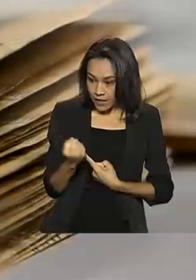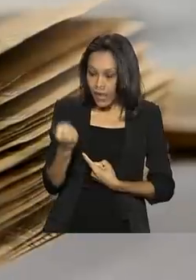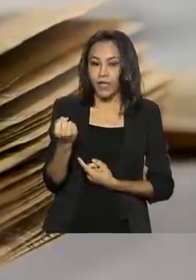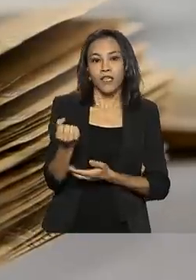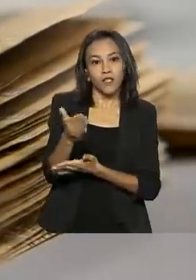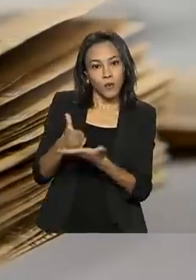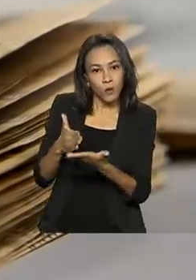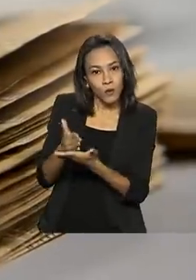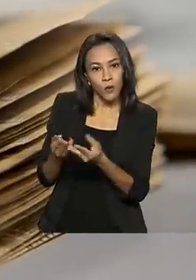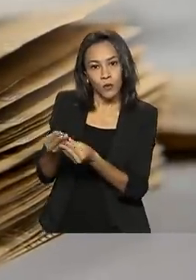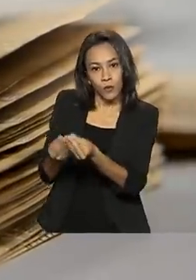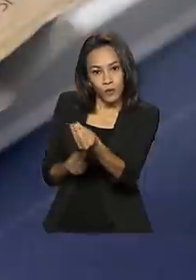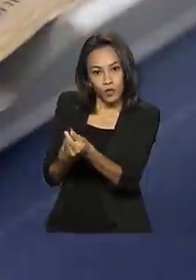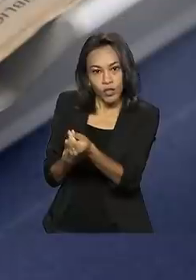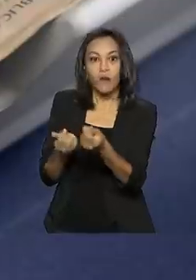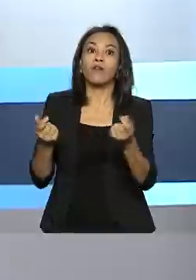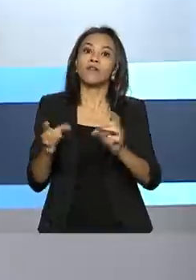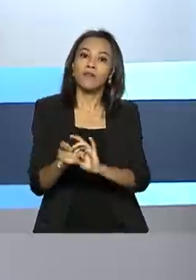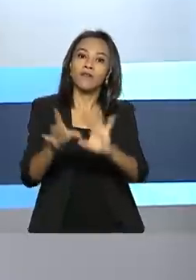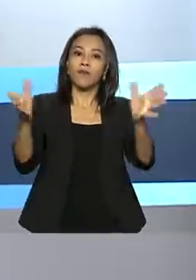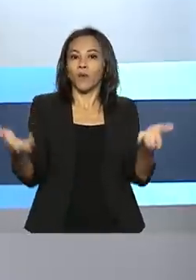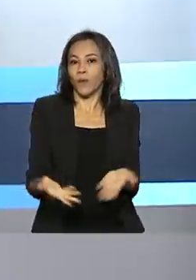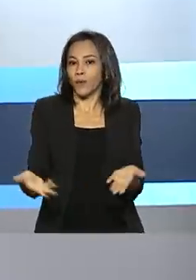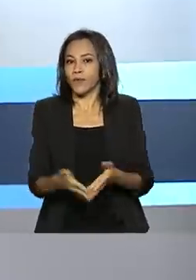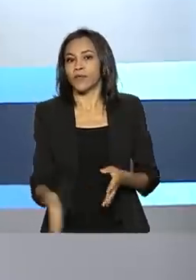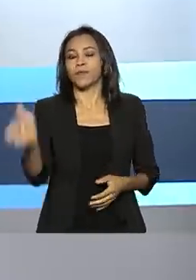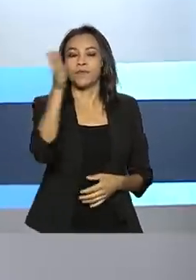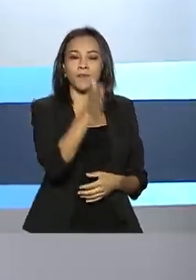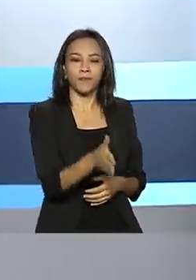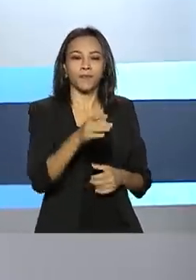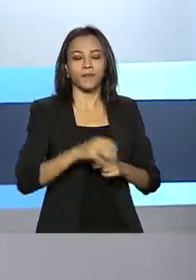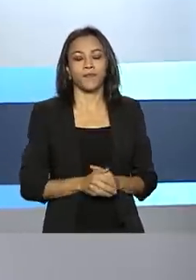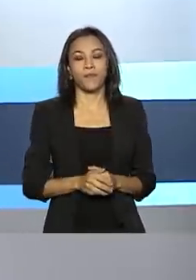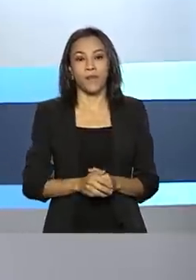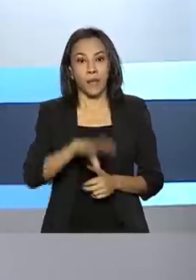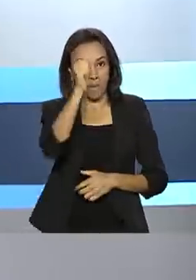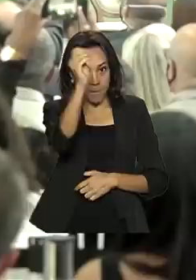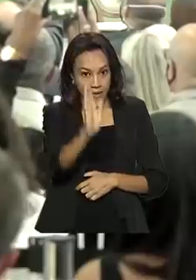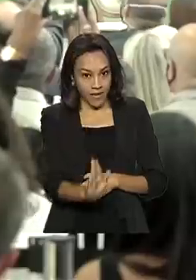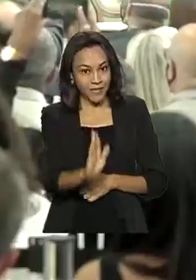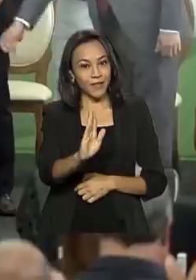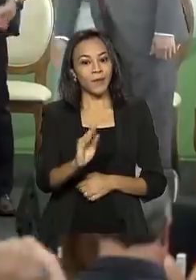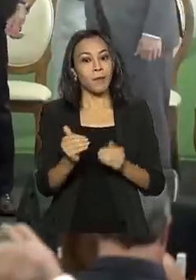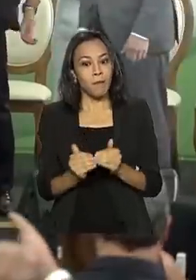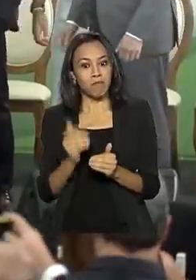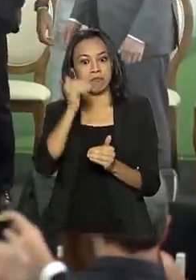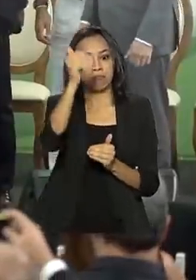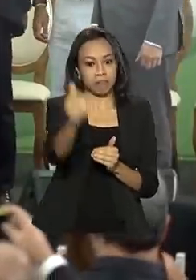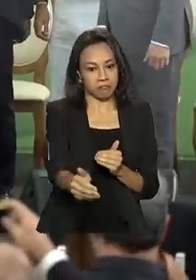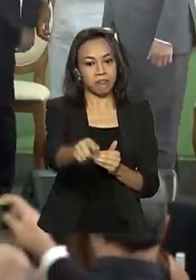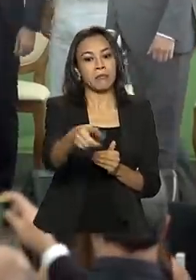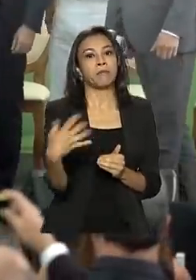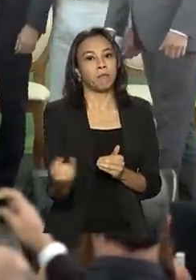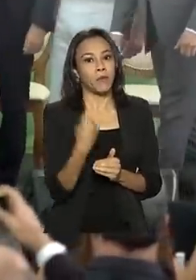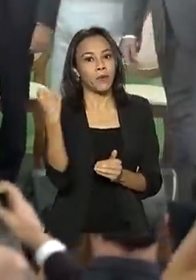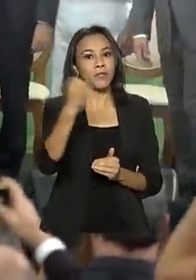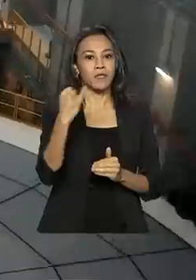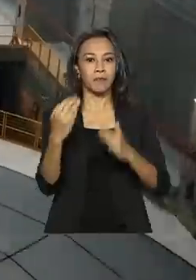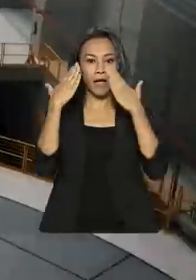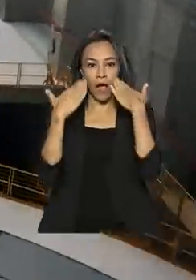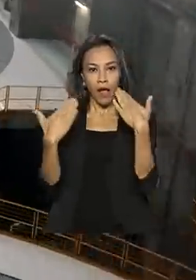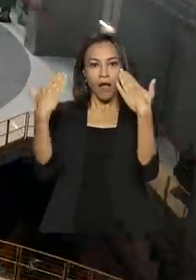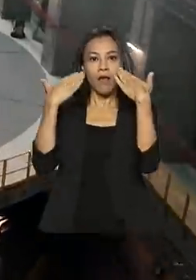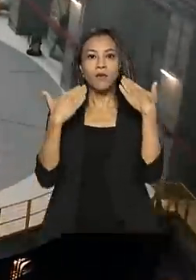troco estão disponíveis a partir de hoje. E veja ainda, Brasil dá mais um passo importante para se destacar